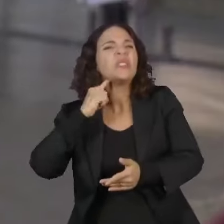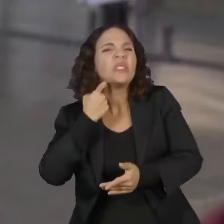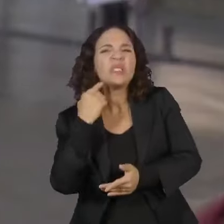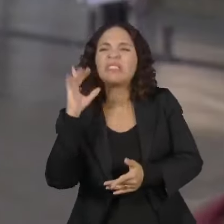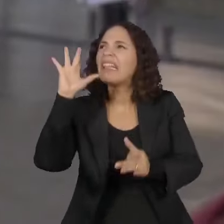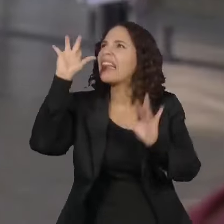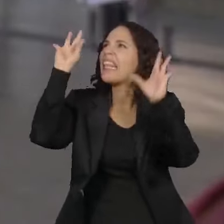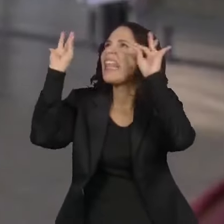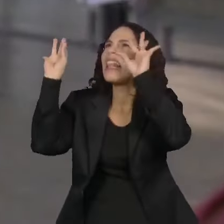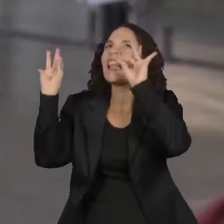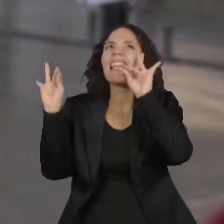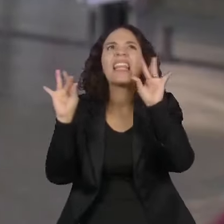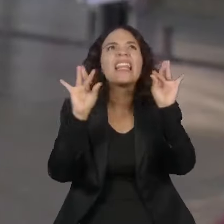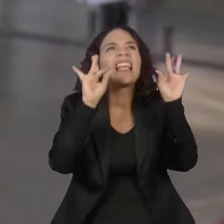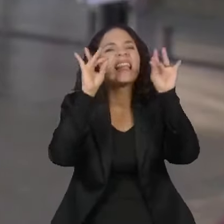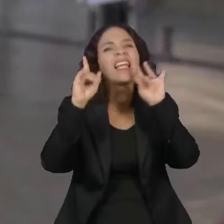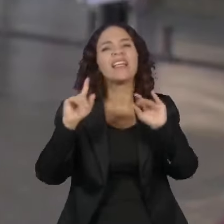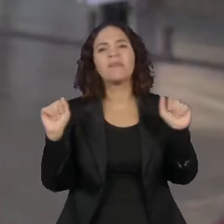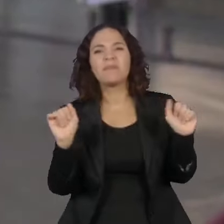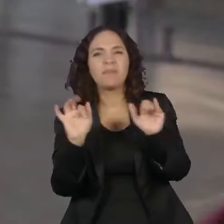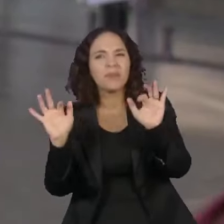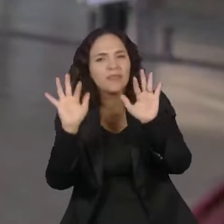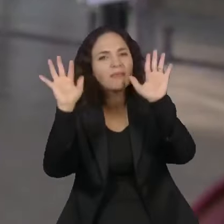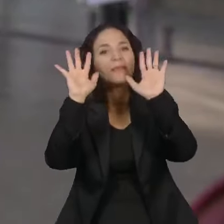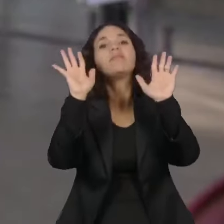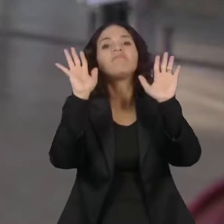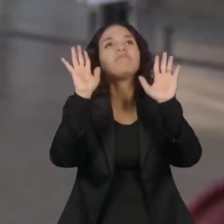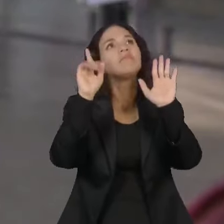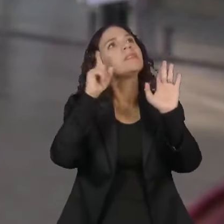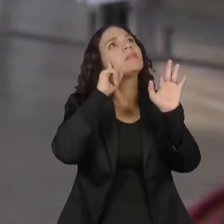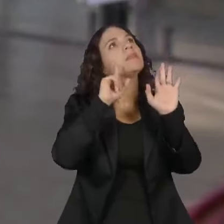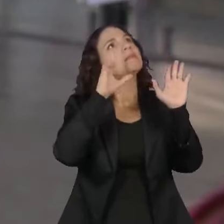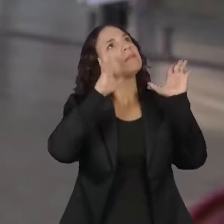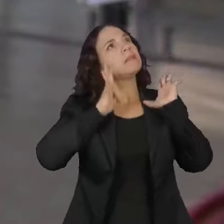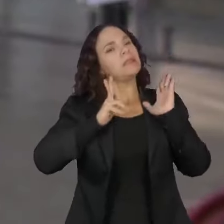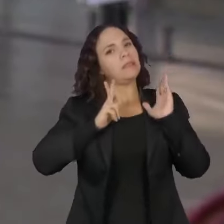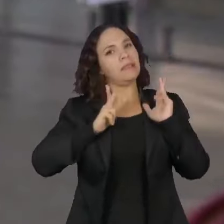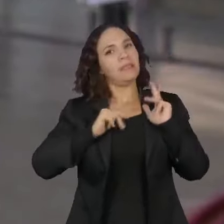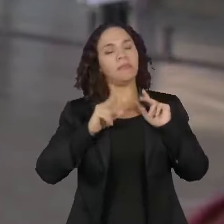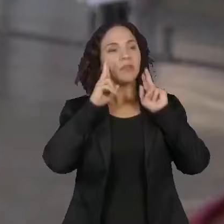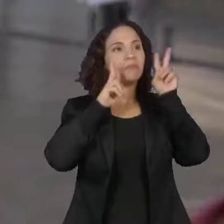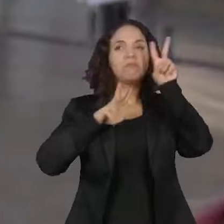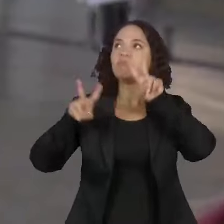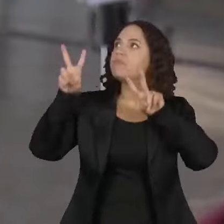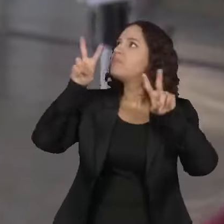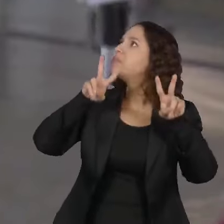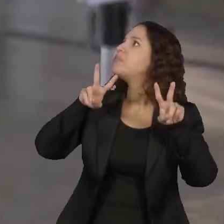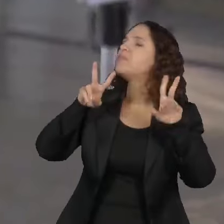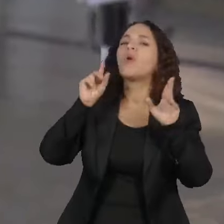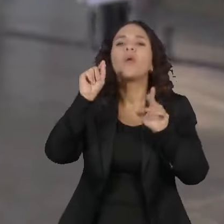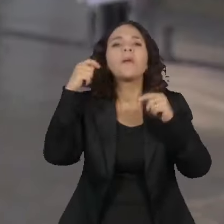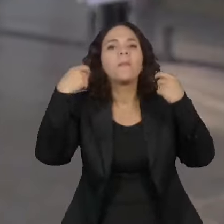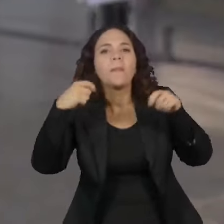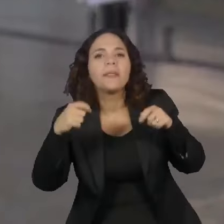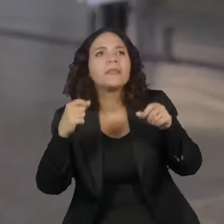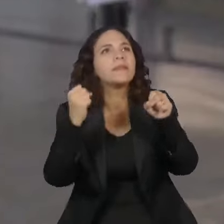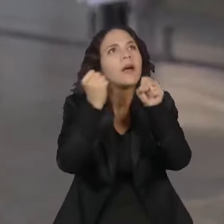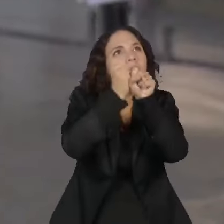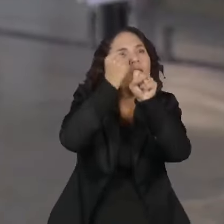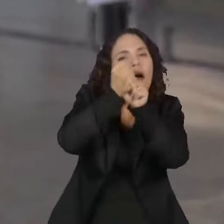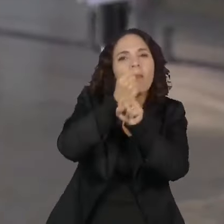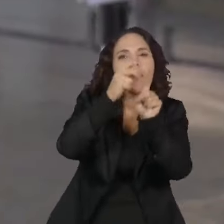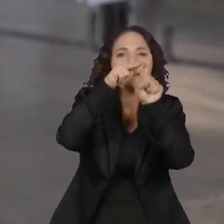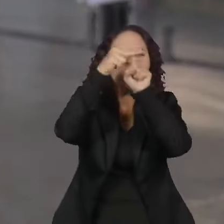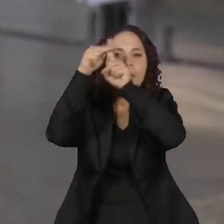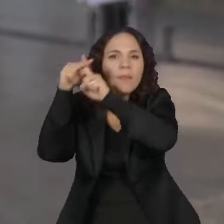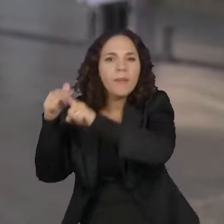sujidade, poluição, para poder realmente ter uma visão mais clara de quais os pontos que vão precisar de